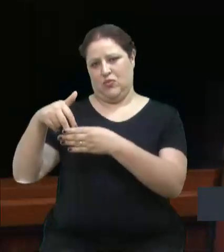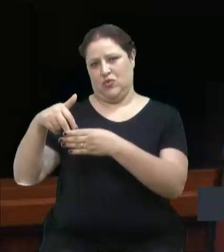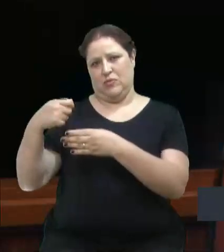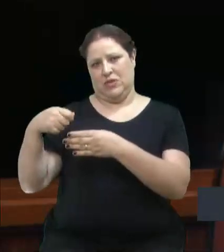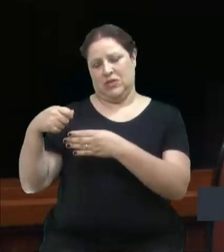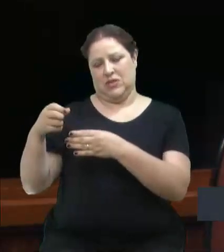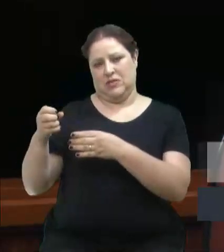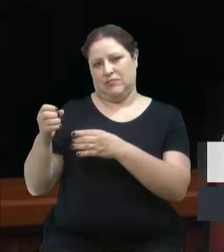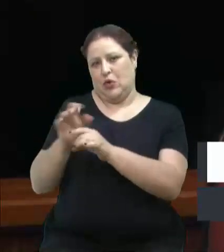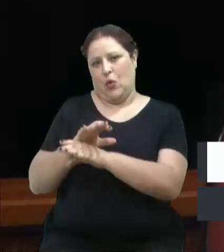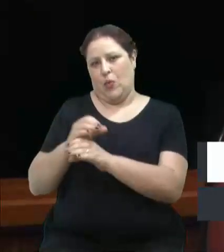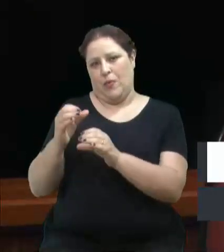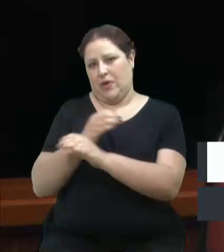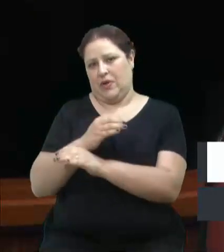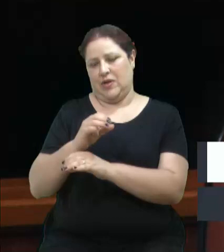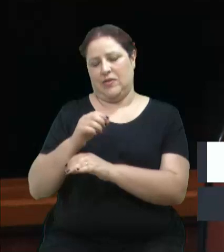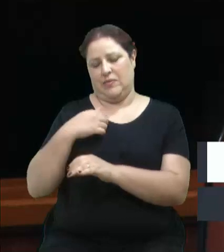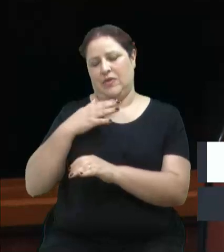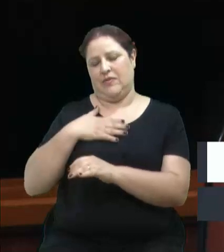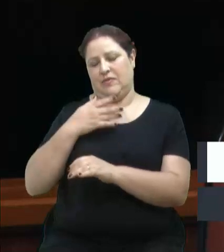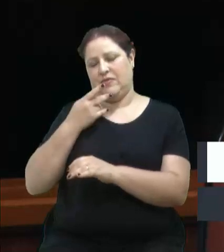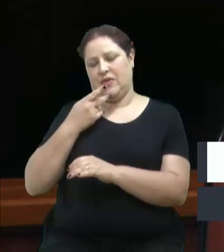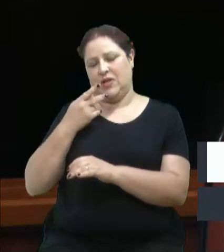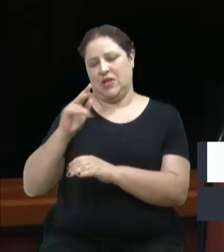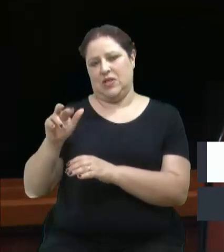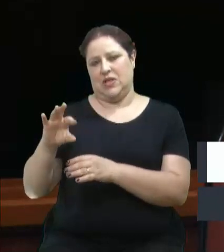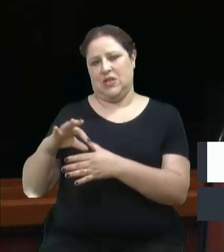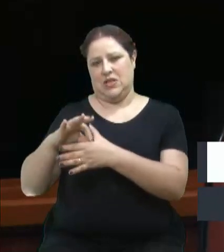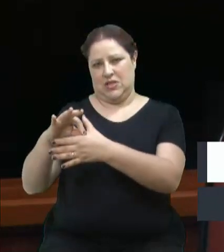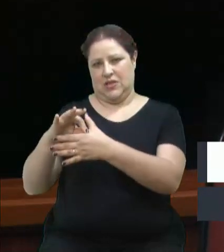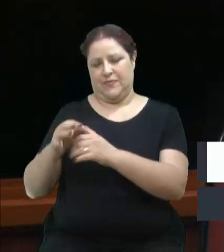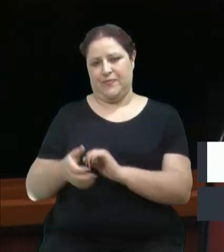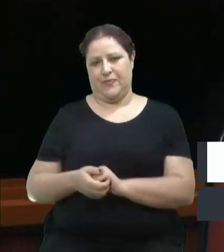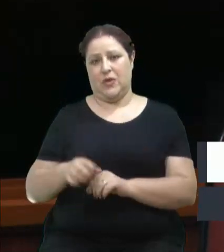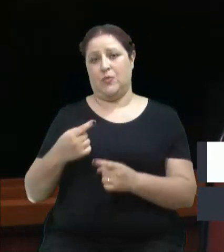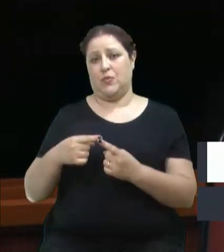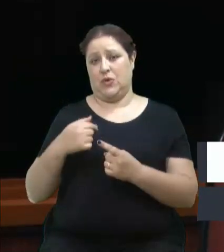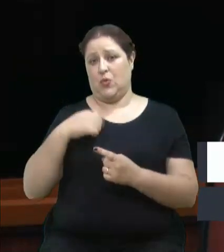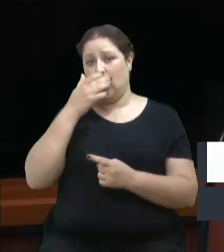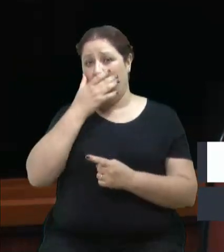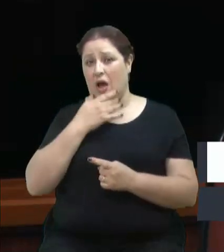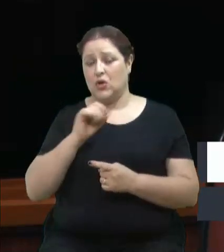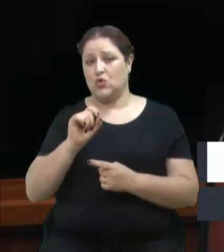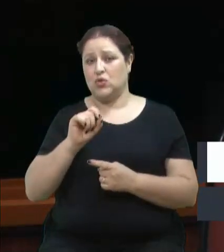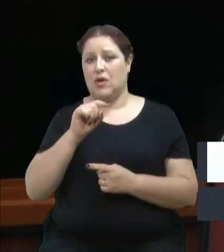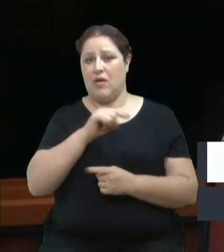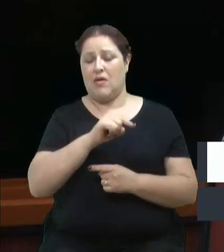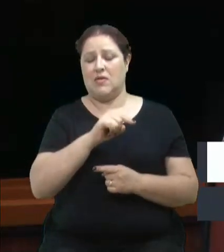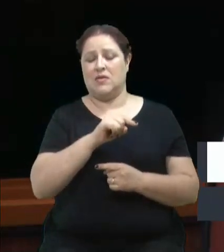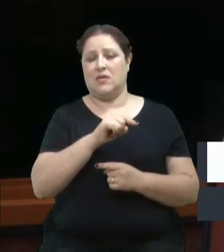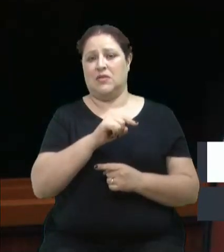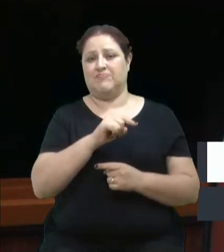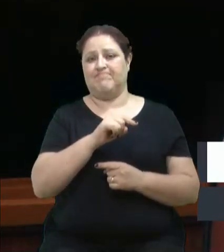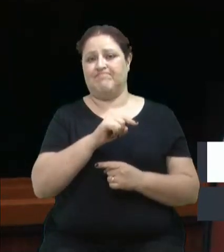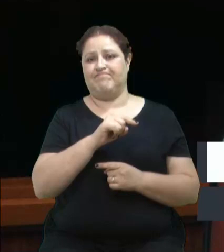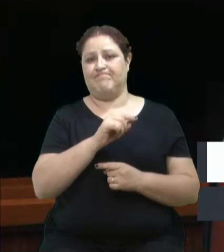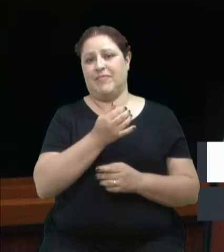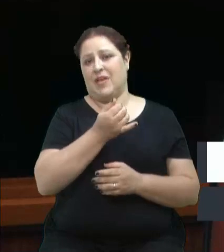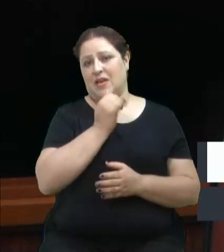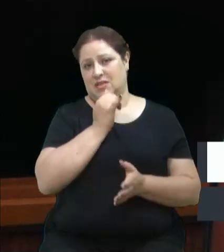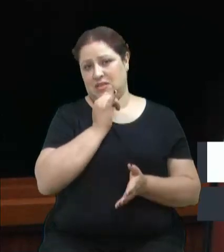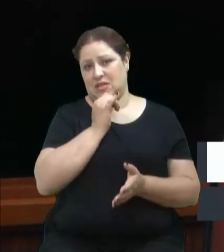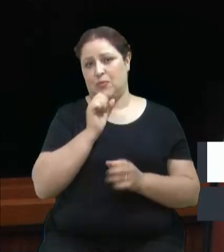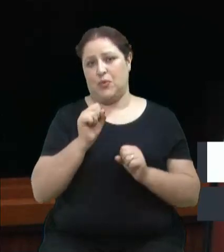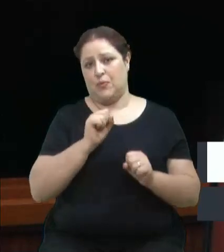ali na declaração de líder, porque eu acho que talvez esse exemplo aqui possa